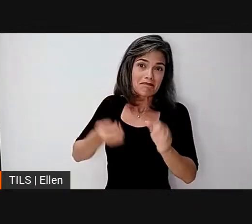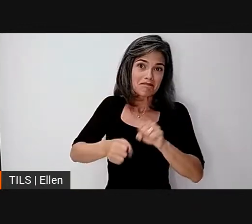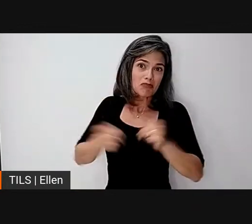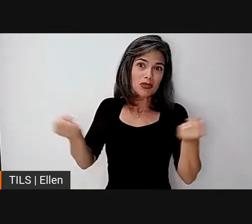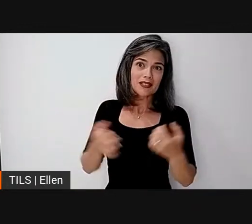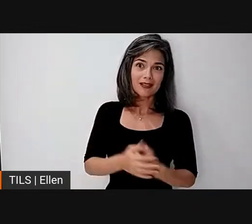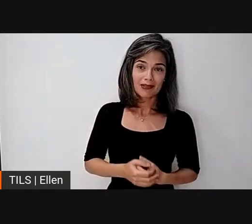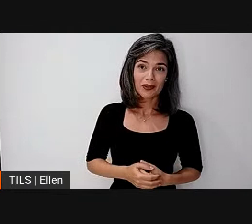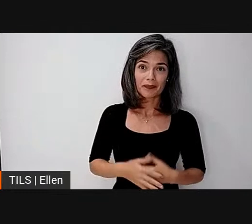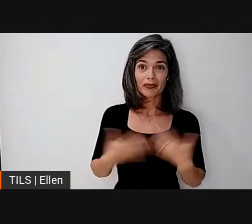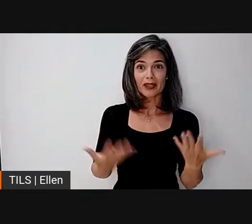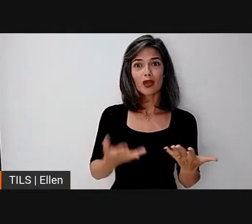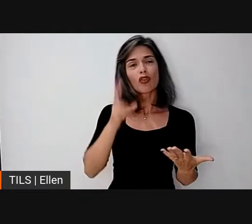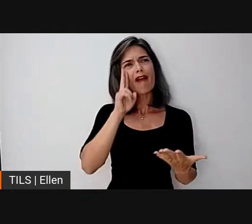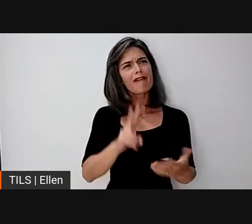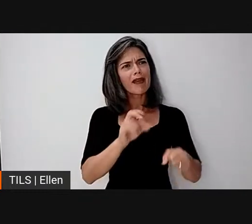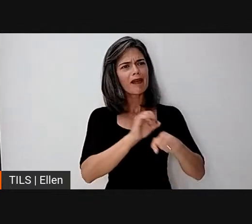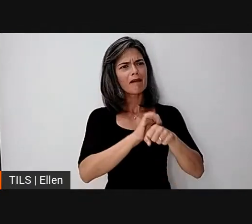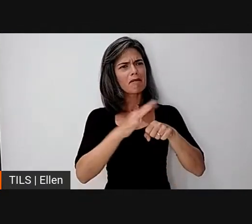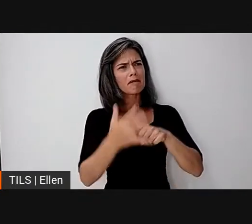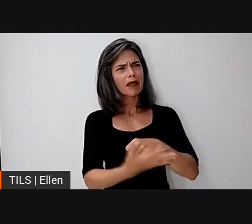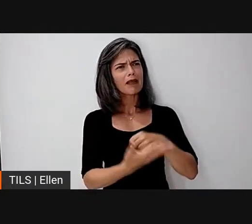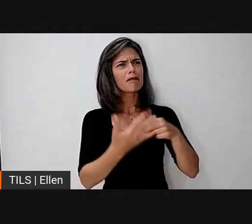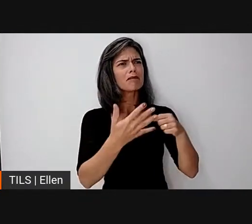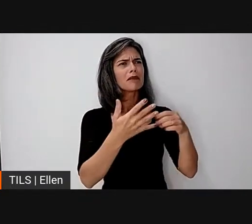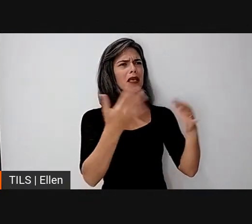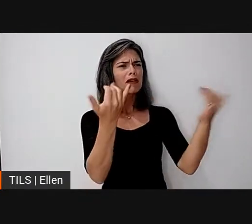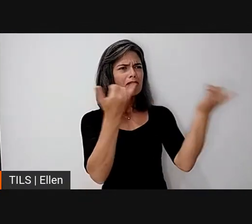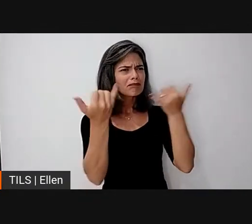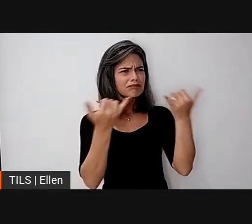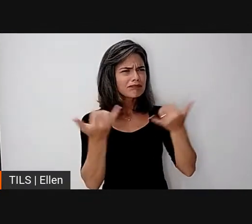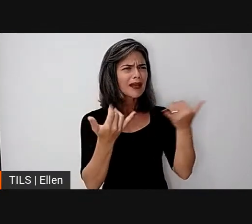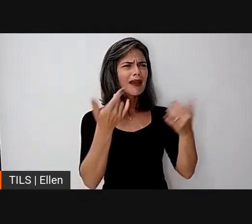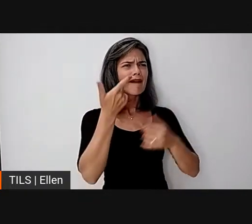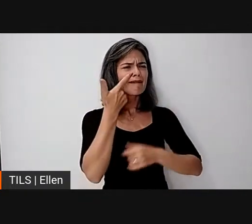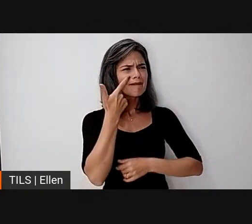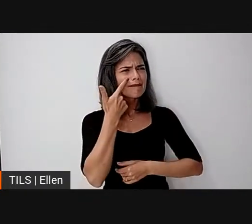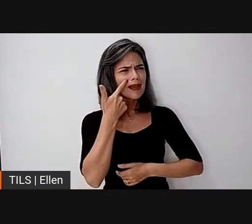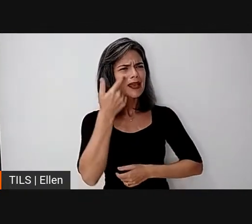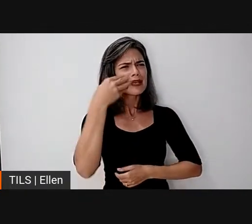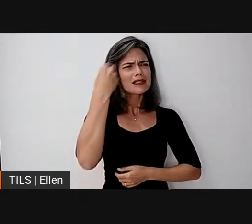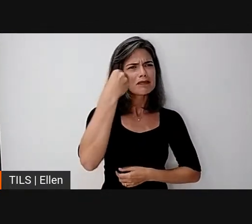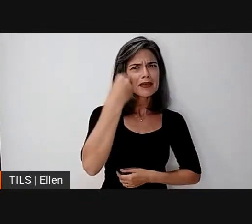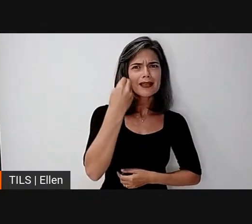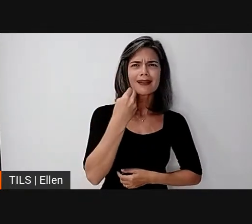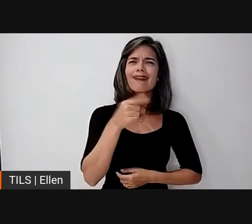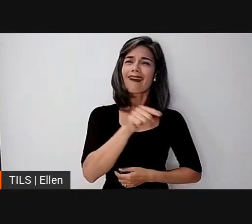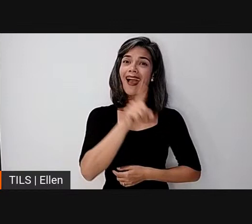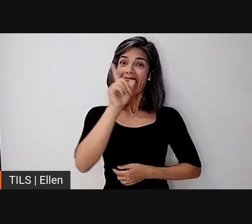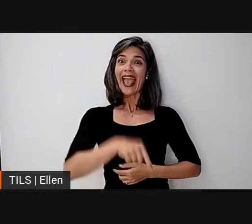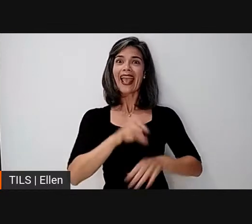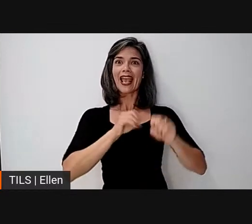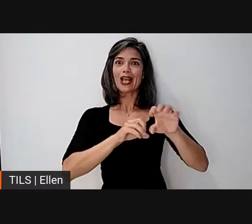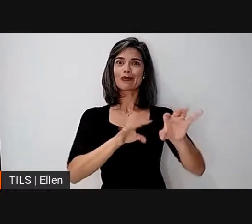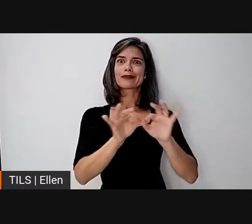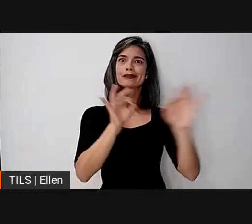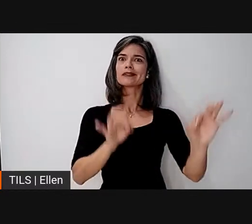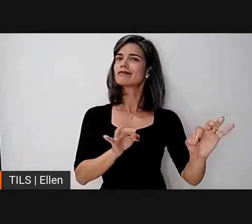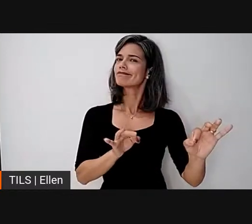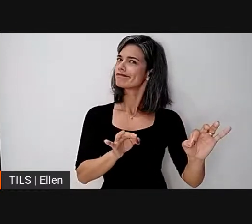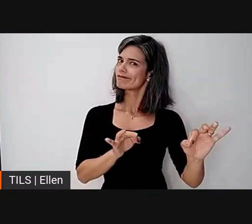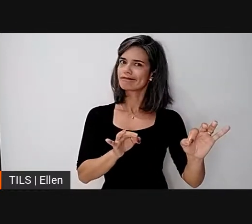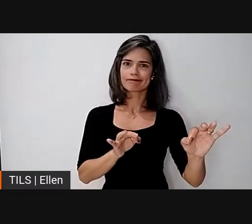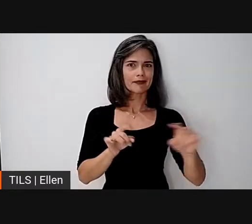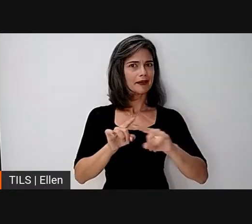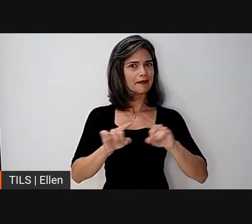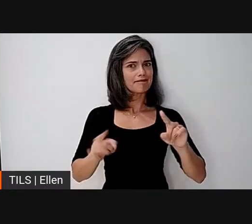nós achamos que aquilo seja uma educação à distância. Sendo assim, muito do que foi vivido